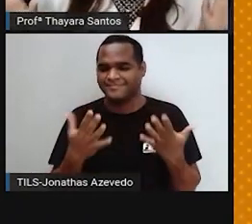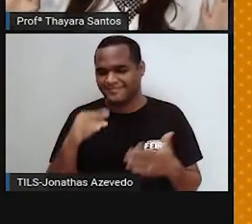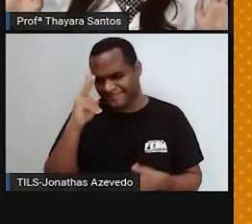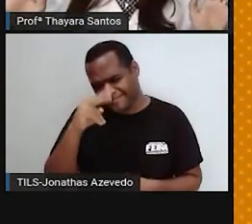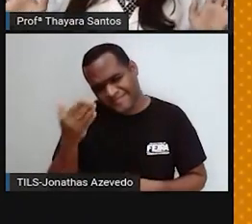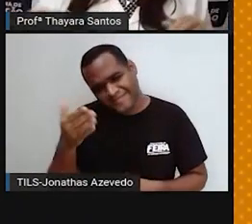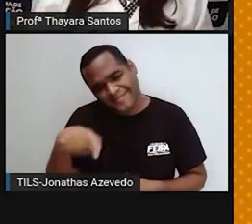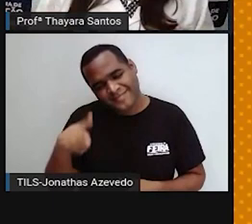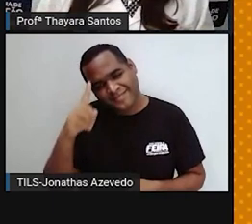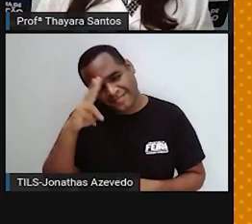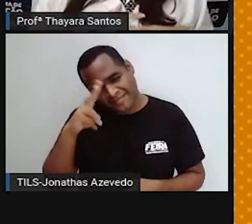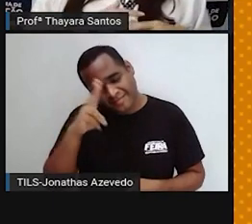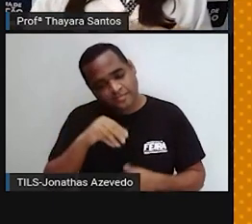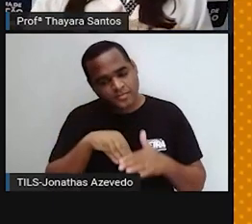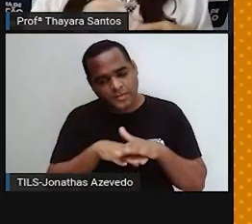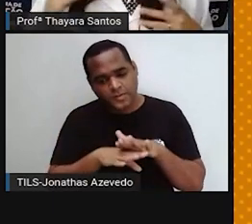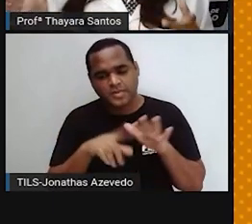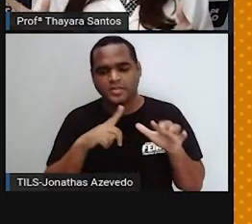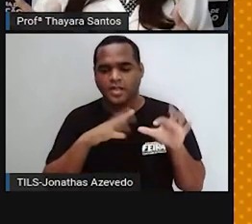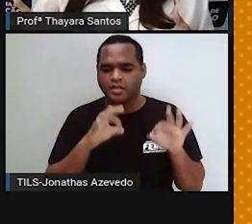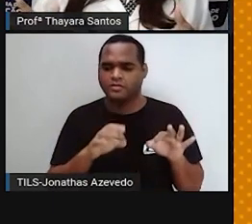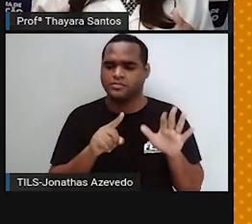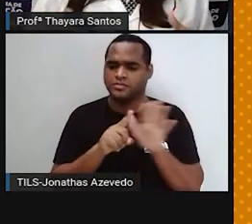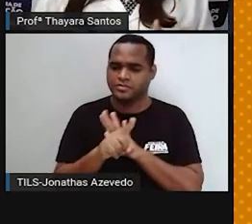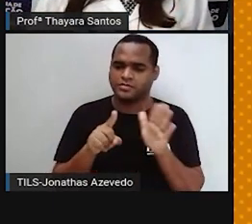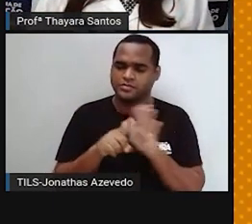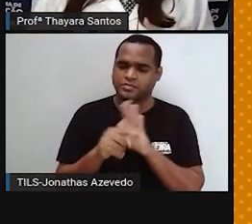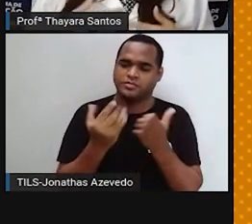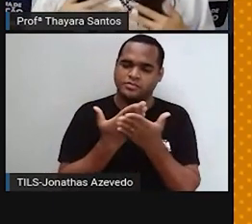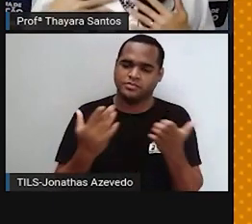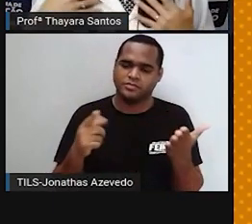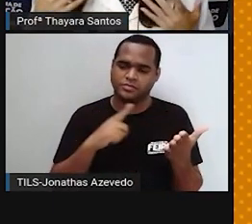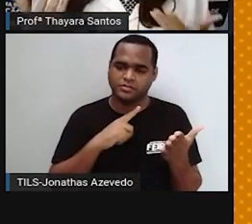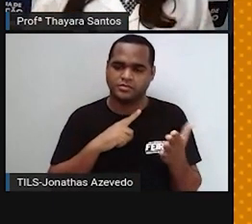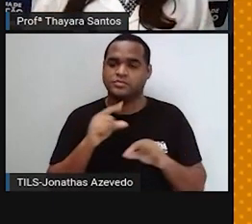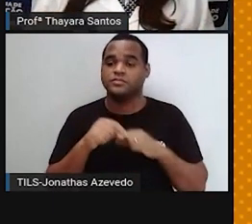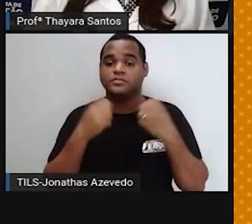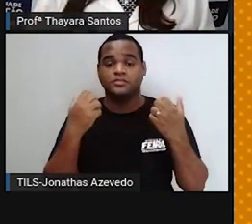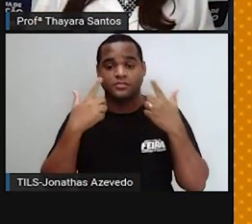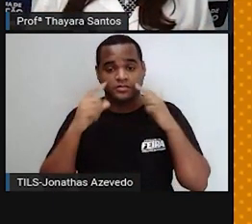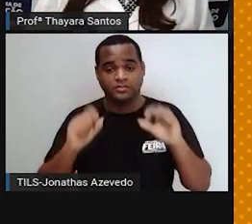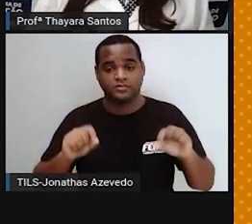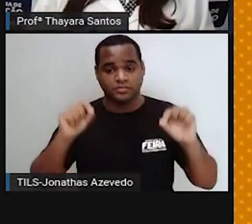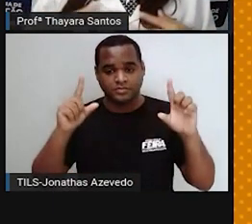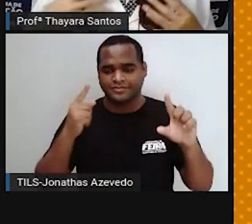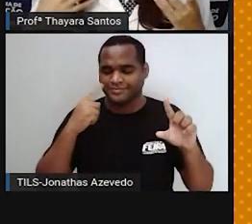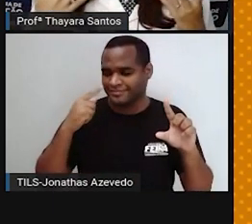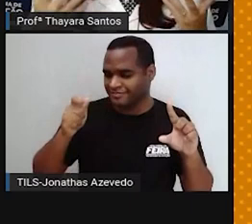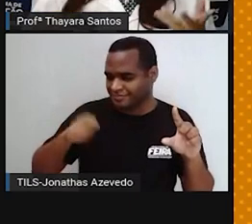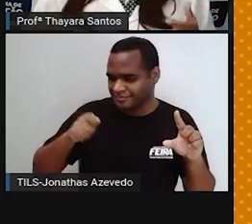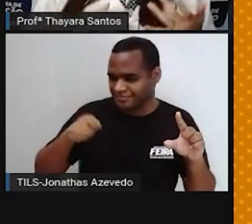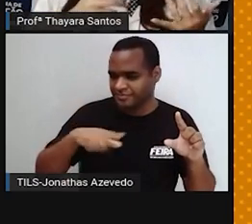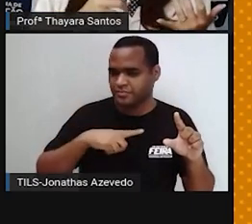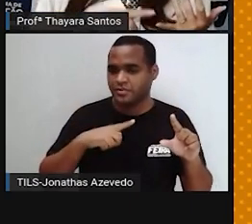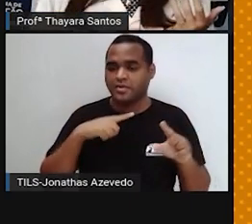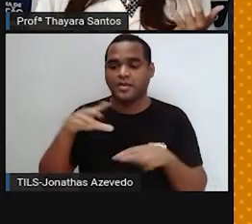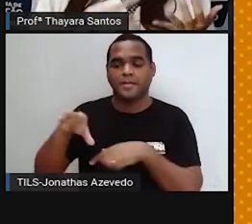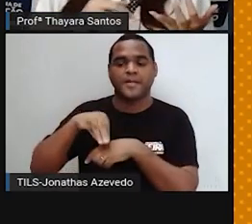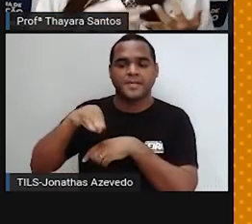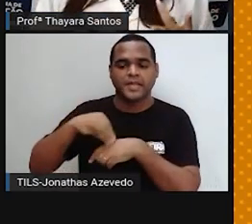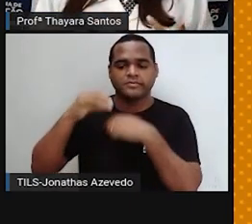vocês já estão acostumados. Vai aparecer as perguntas aqui nos slides, vão aparecer alternativas. Vocês vão pegar